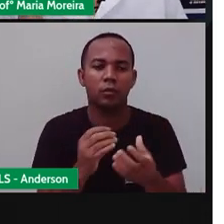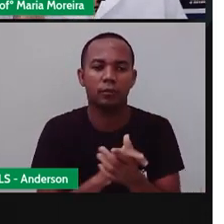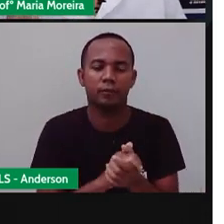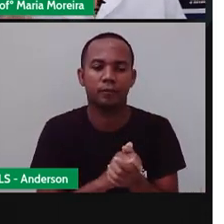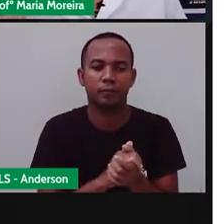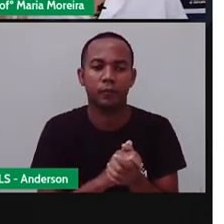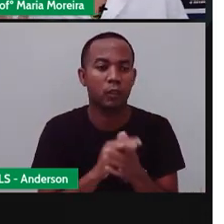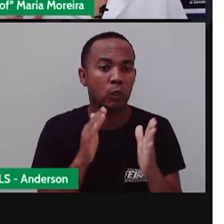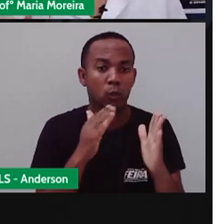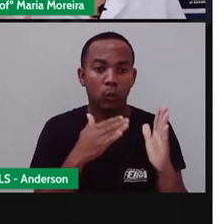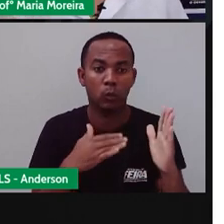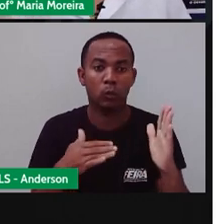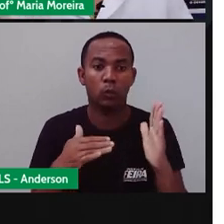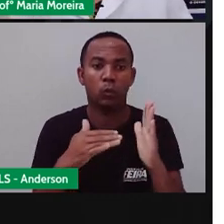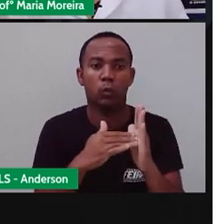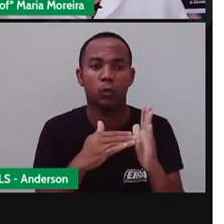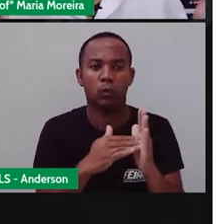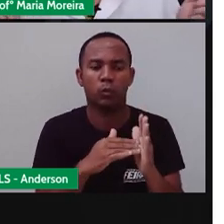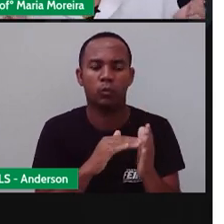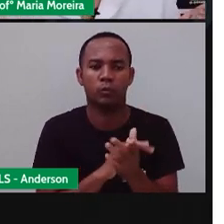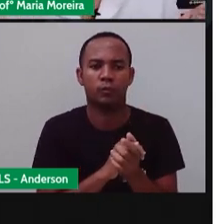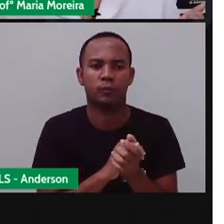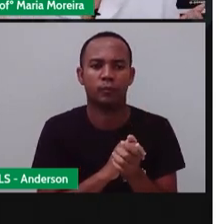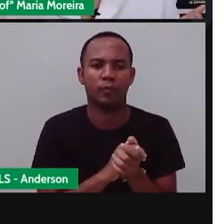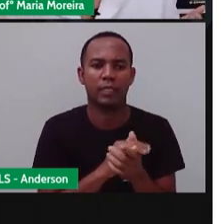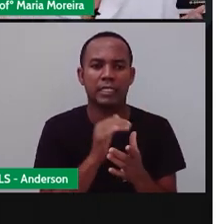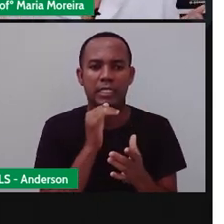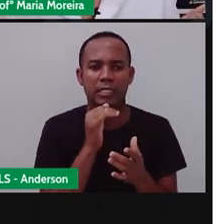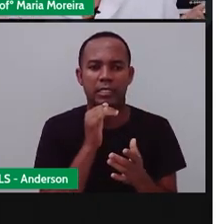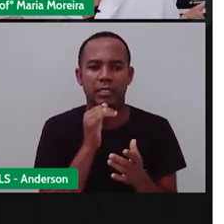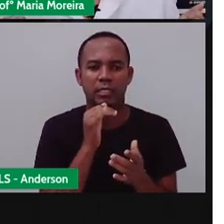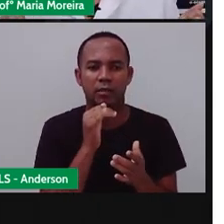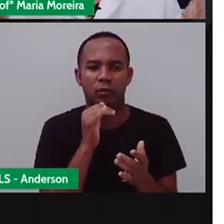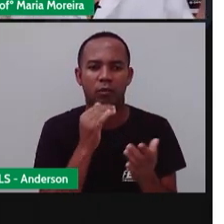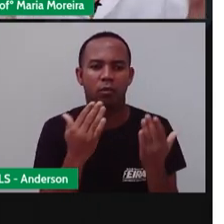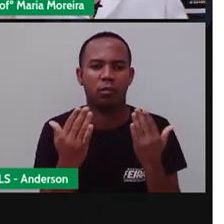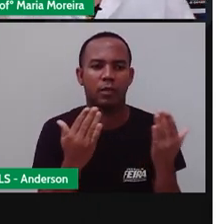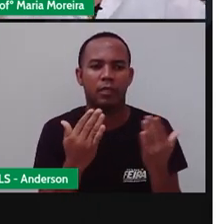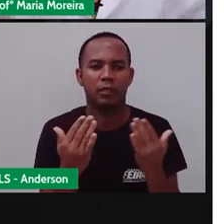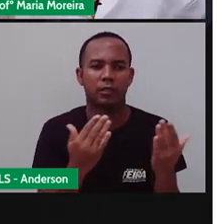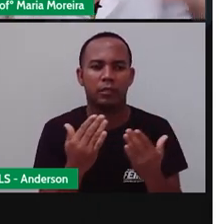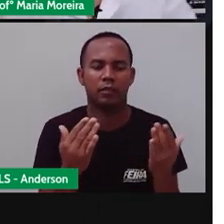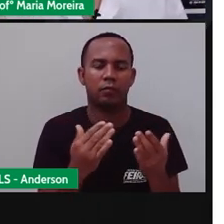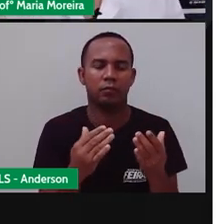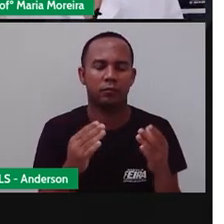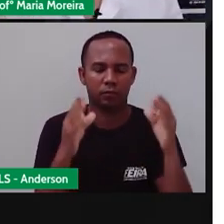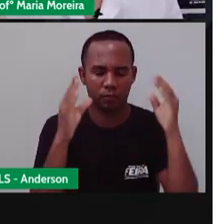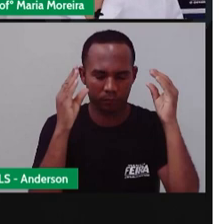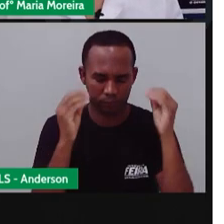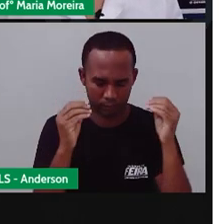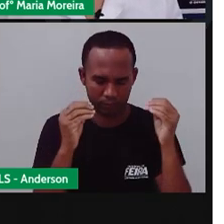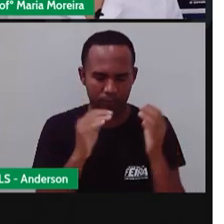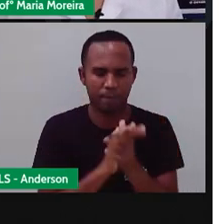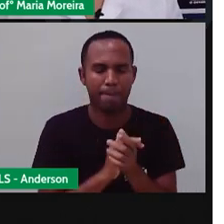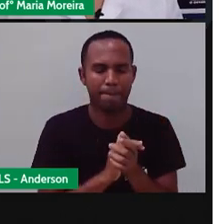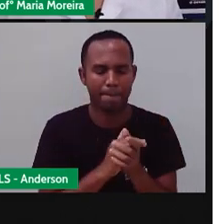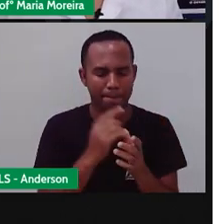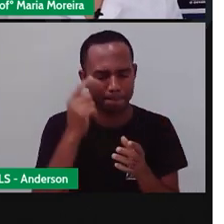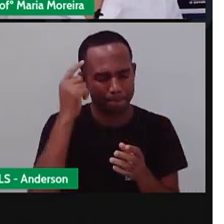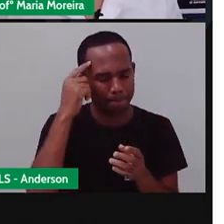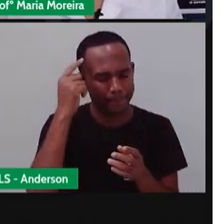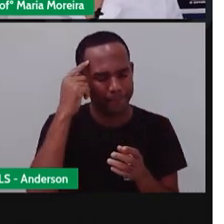Então, tudo isso. Então, vamos lá, Anderson, fazer um exercício, certo? Fecha os olhos e vamos